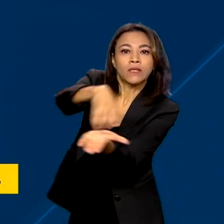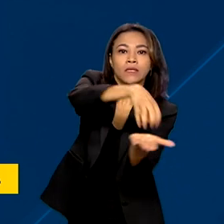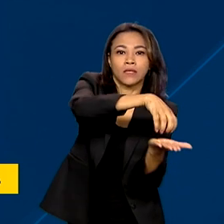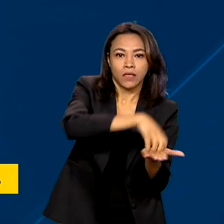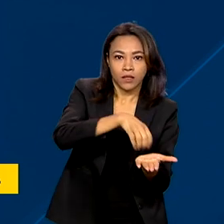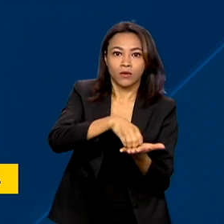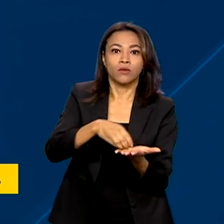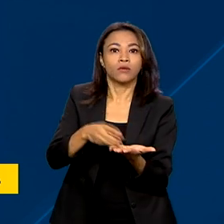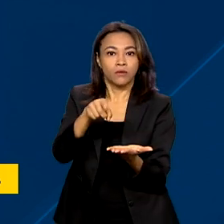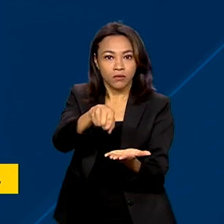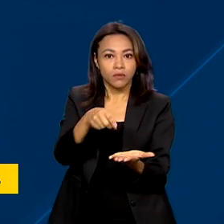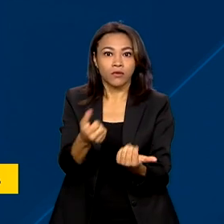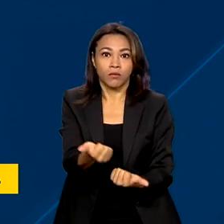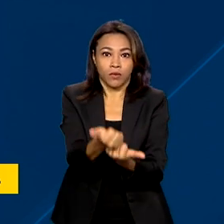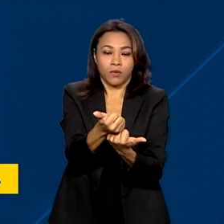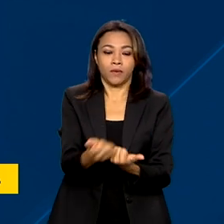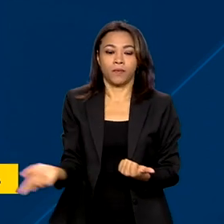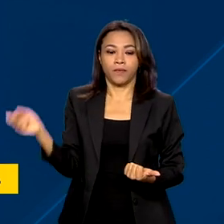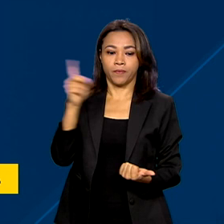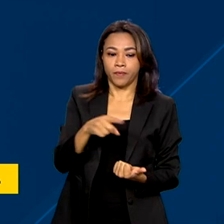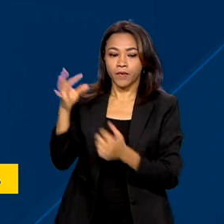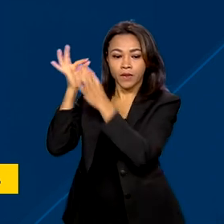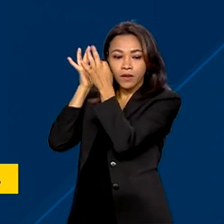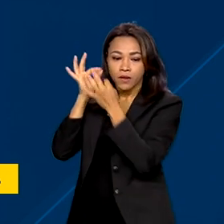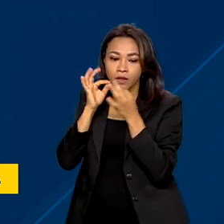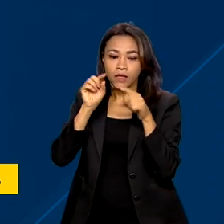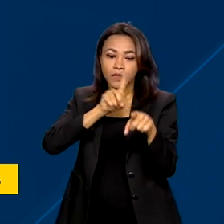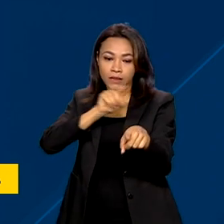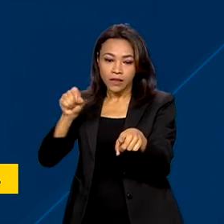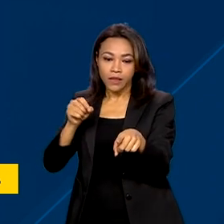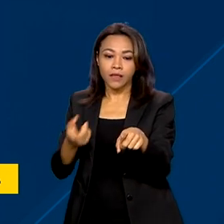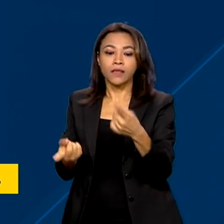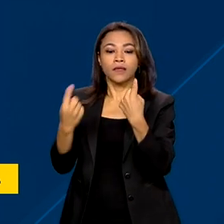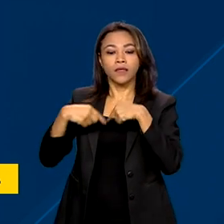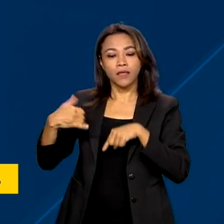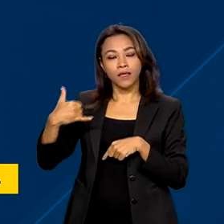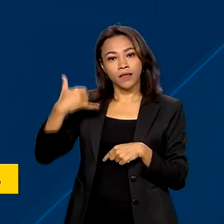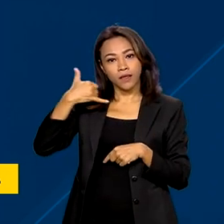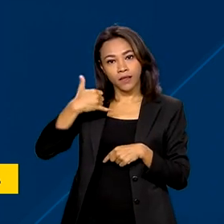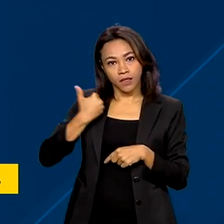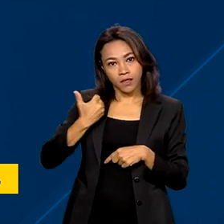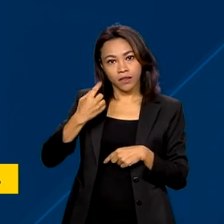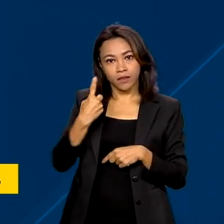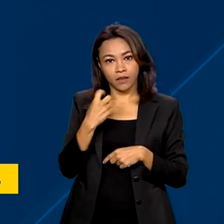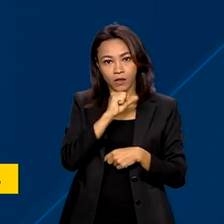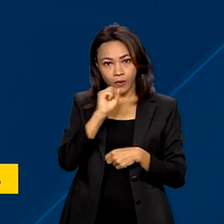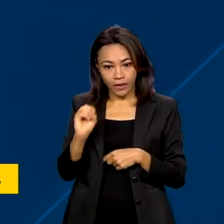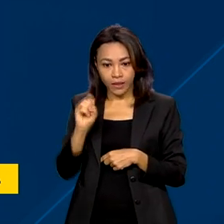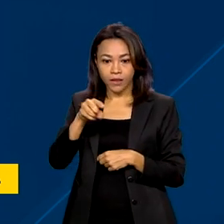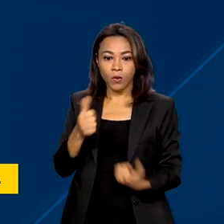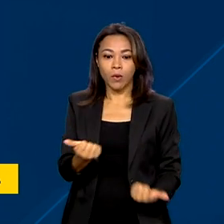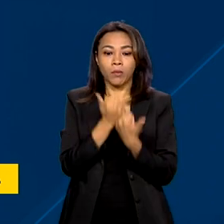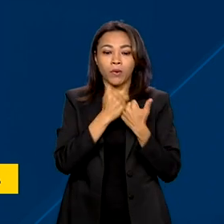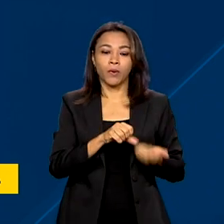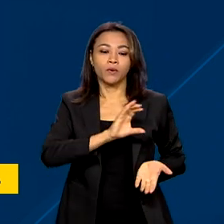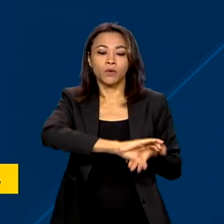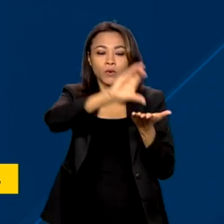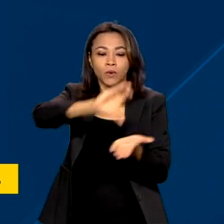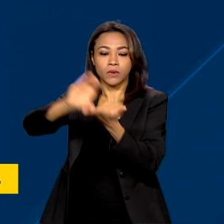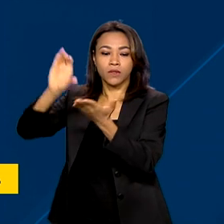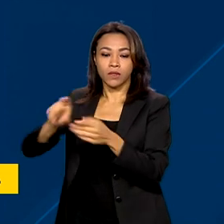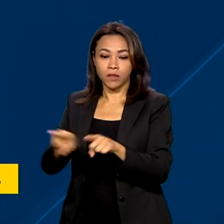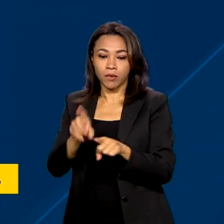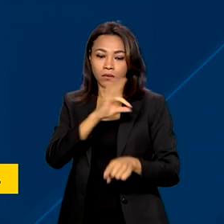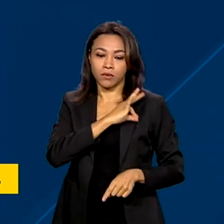integração dos canais de denúncia Disque 100 e Ligue 180 com conselhos tutelares e Polícia Rodoviária